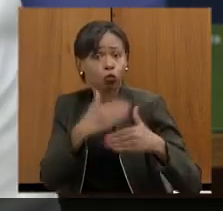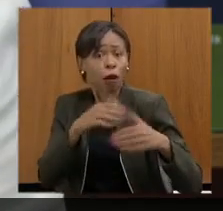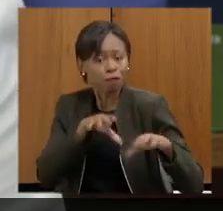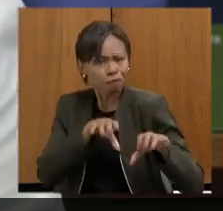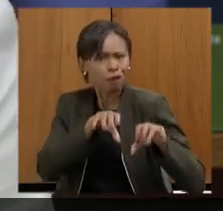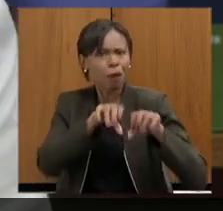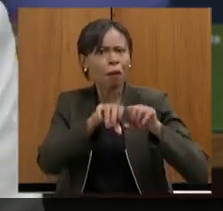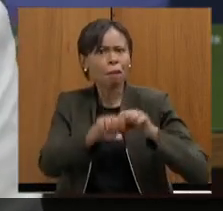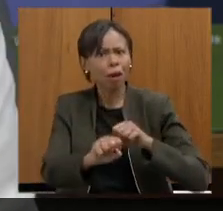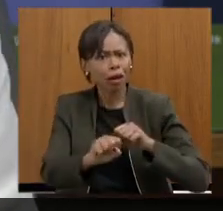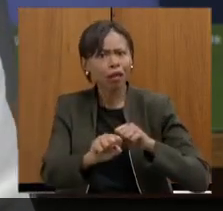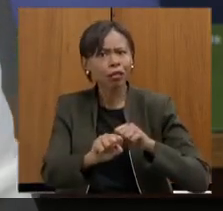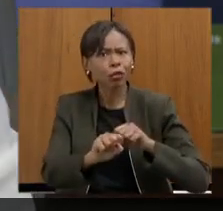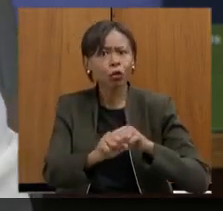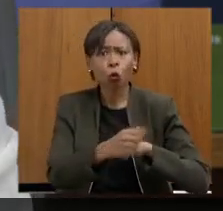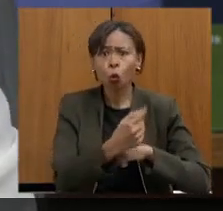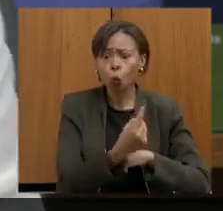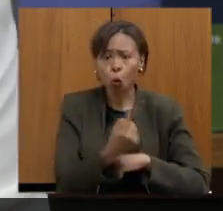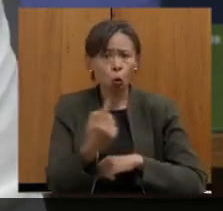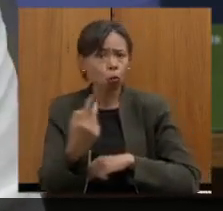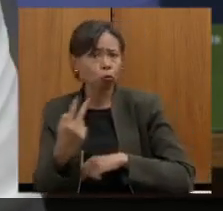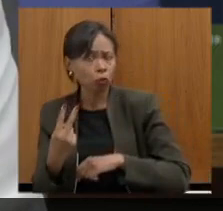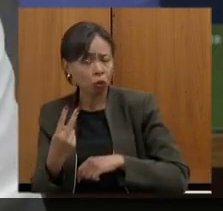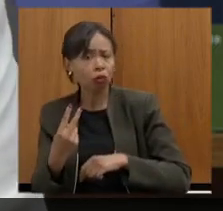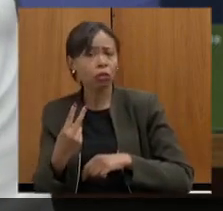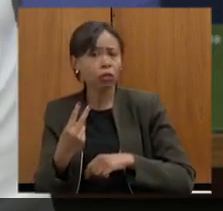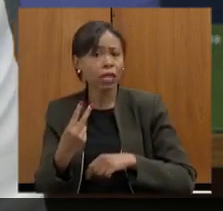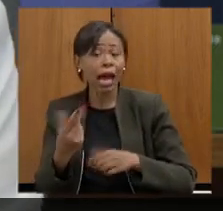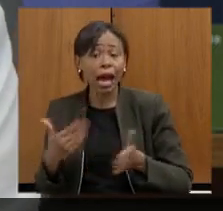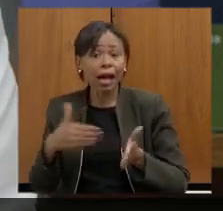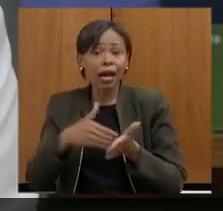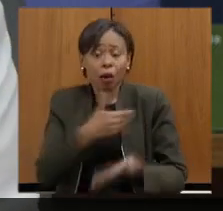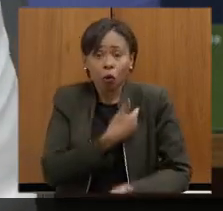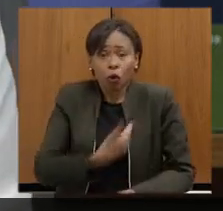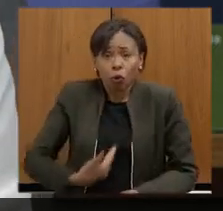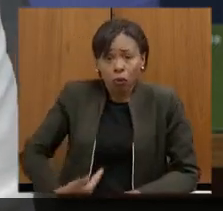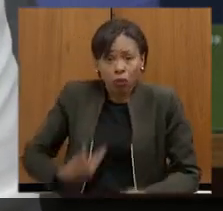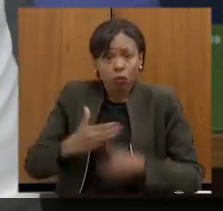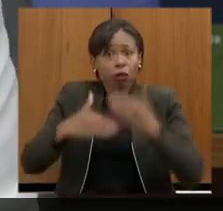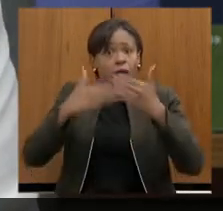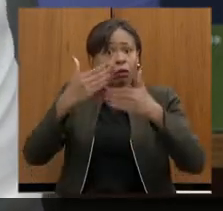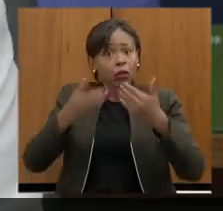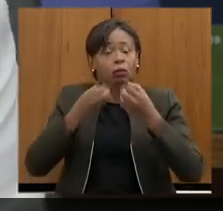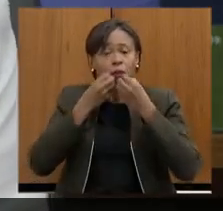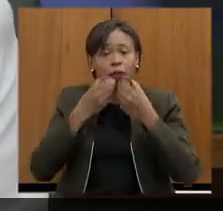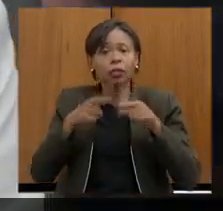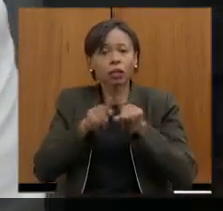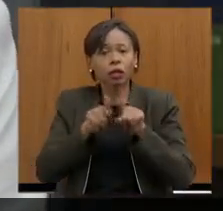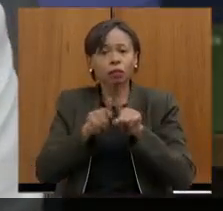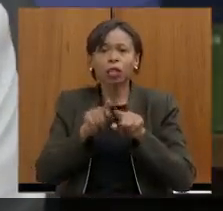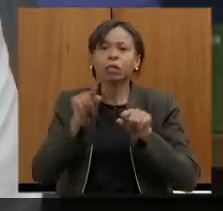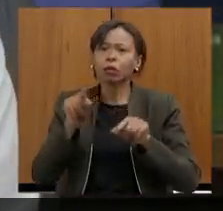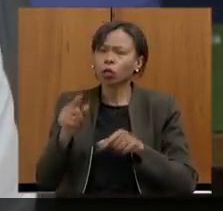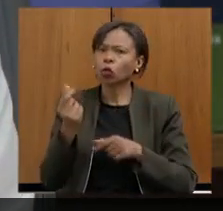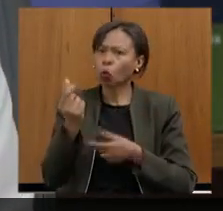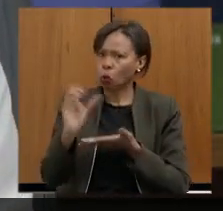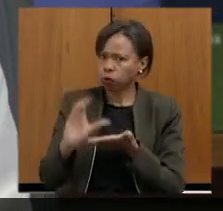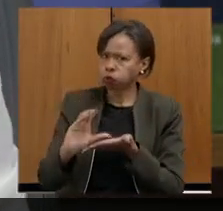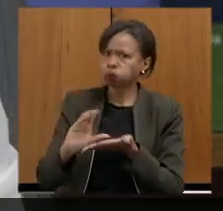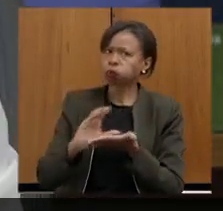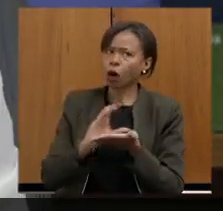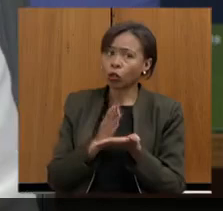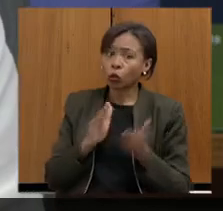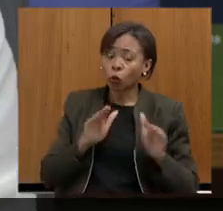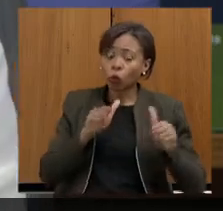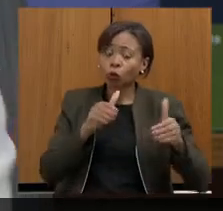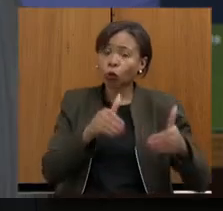muito mais bem desenvolvido também a gente está conseguindo aplicar com a ajuda de vocês recursos muito voltados também a esse desenvolvimento